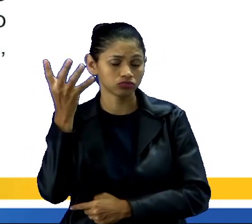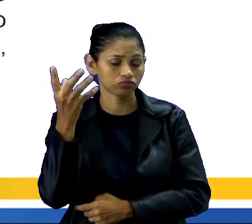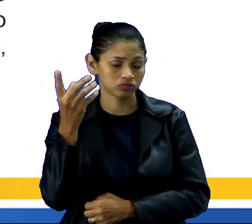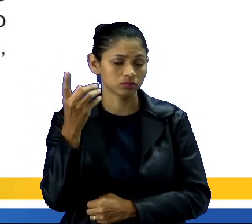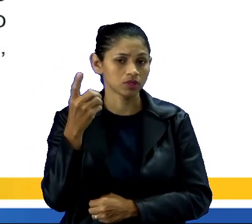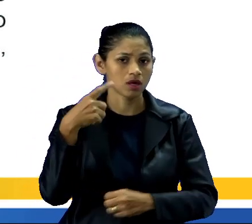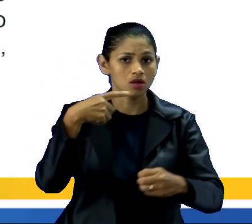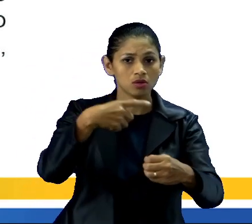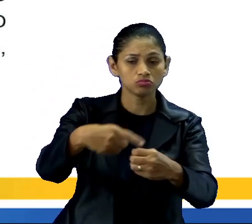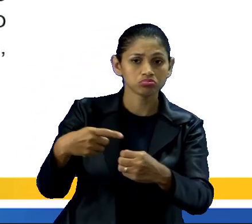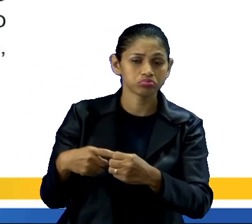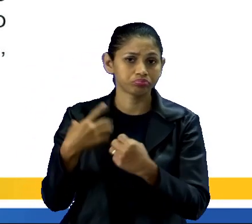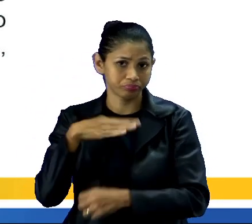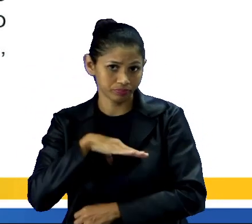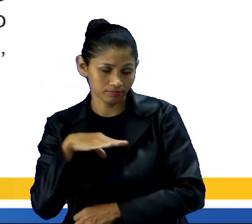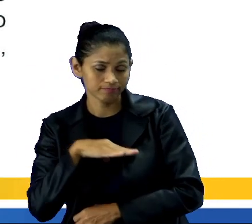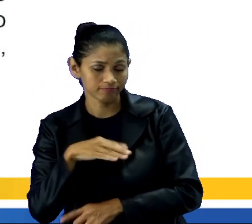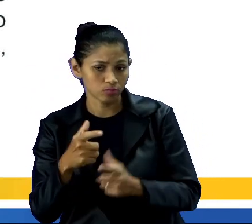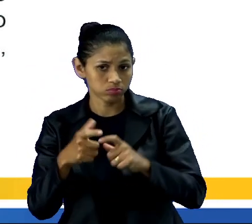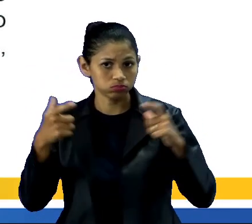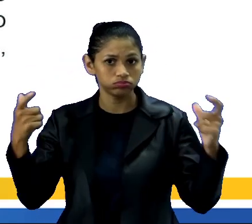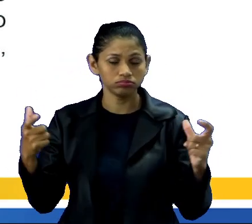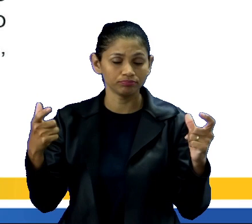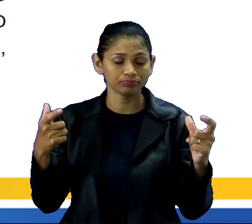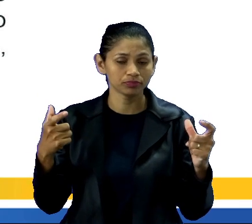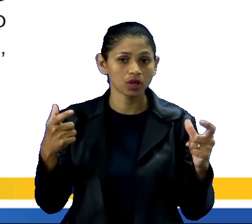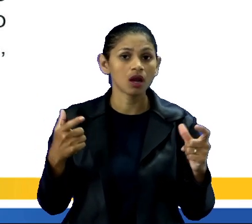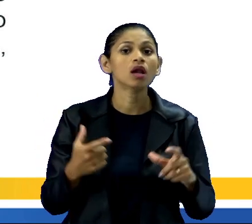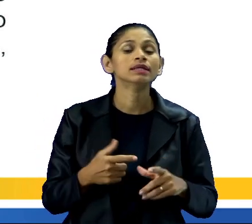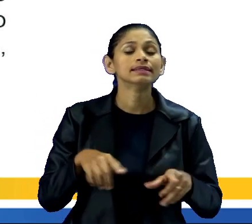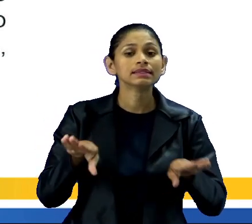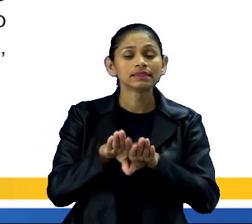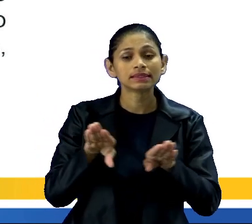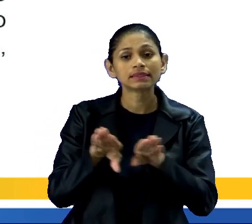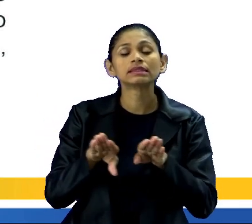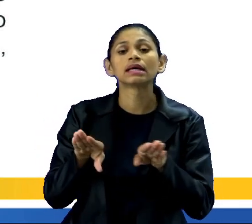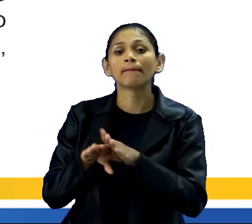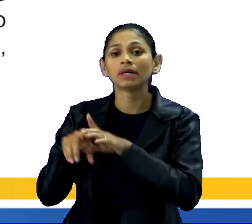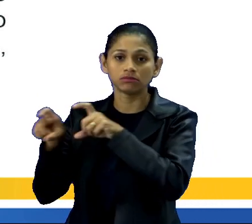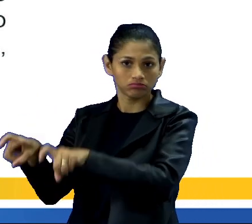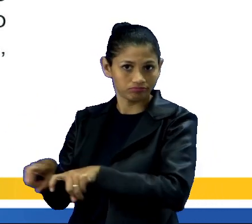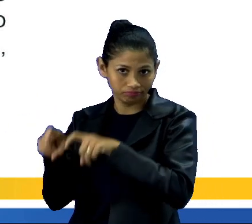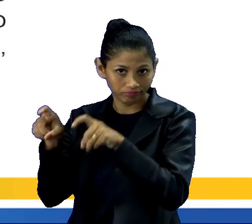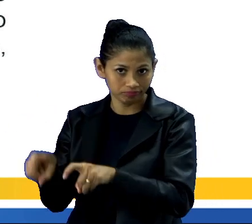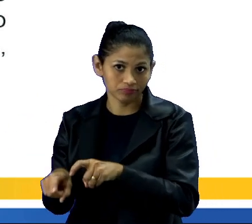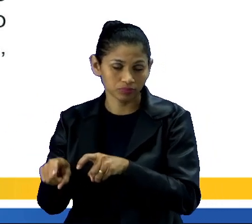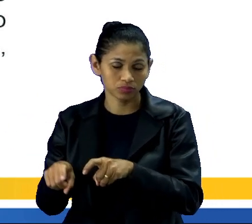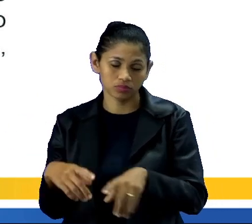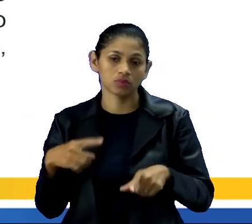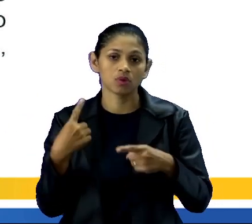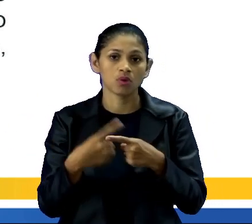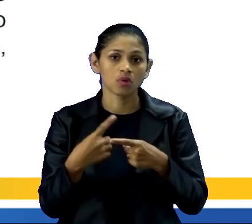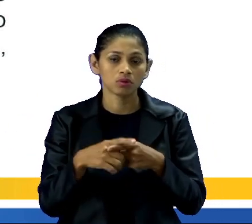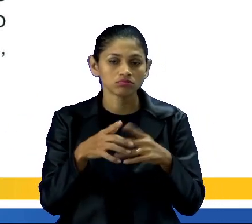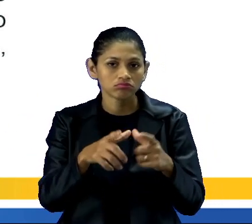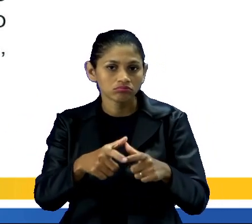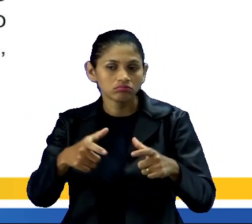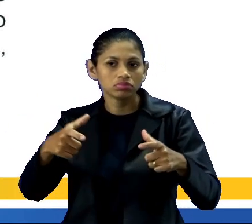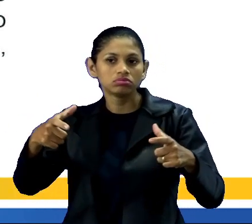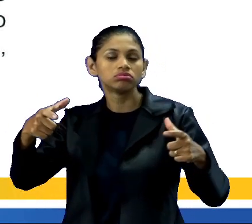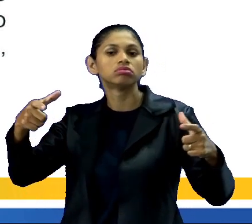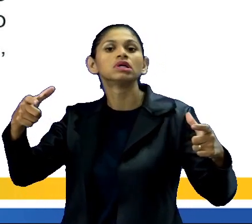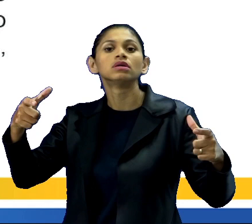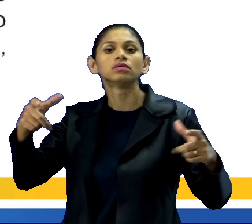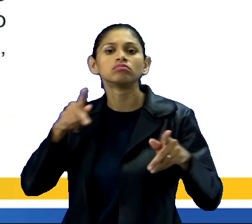apresentam crescimento, quanto no espaço rural, que vê uma gradativa diminuição de seu contingente populacional